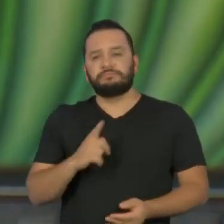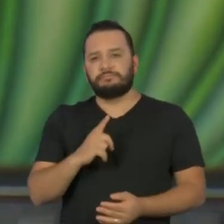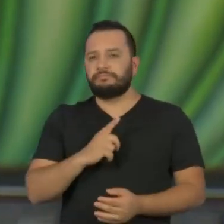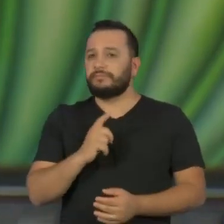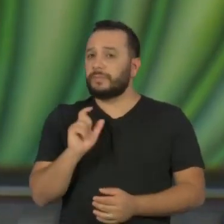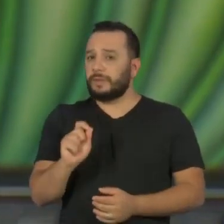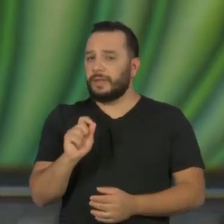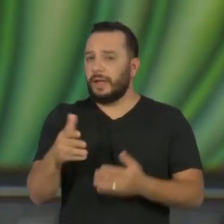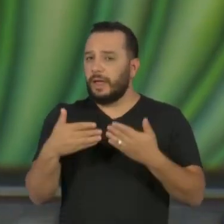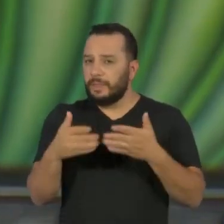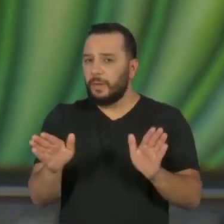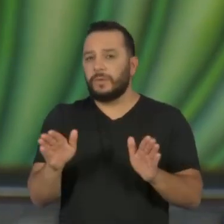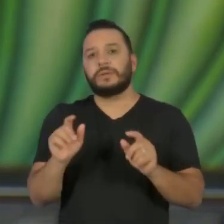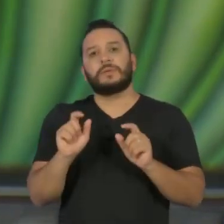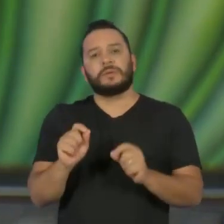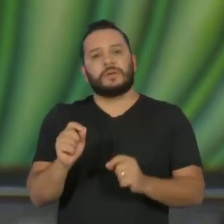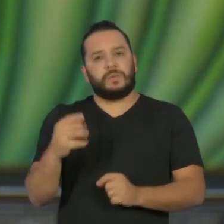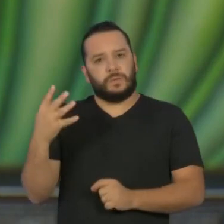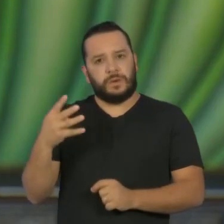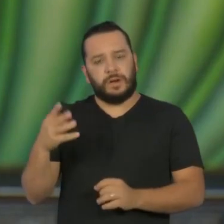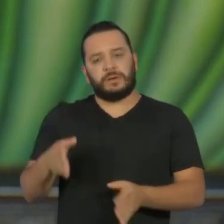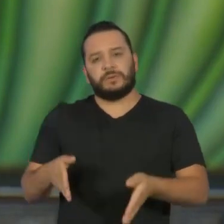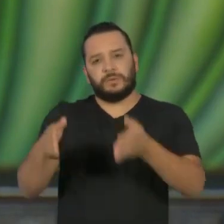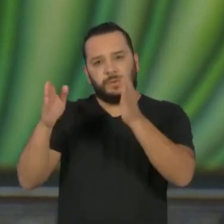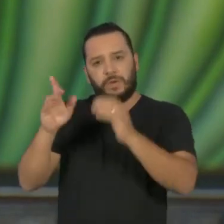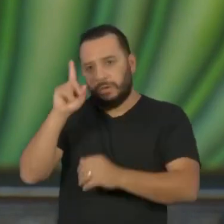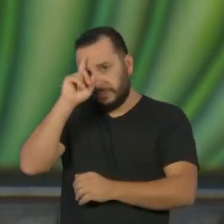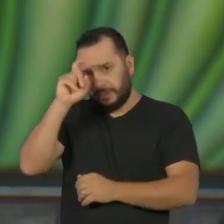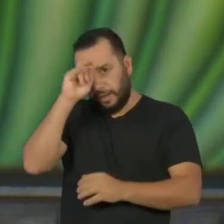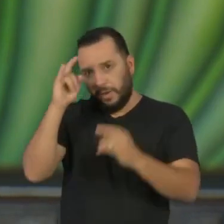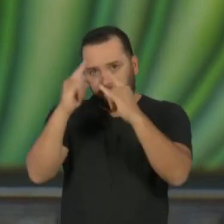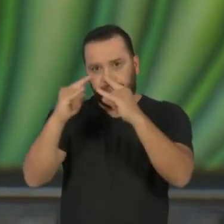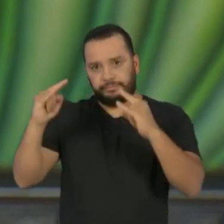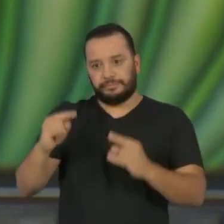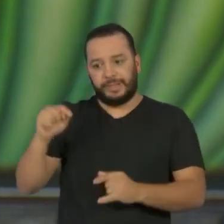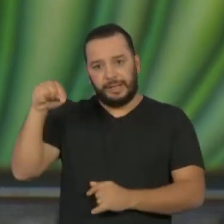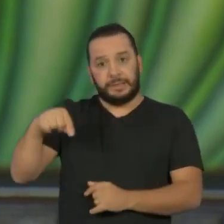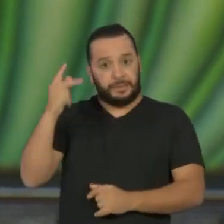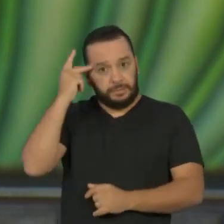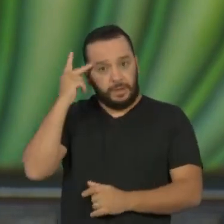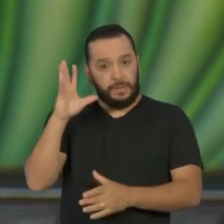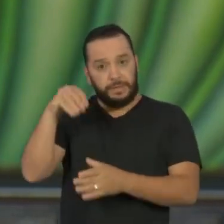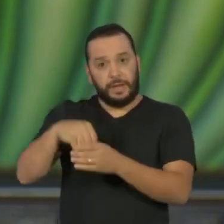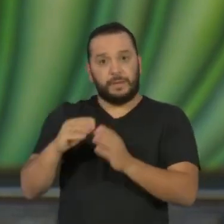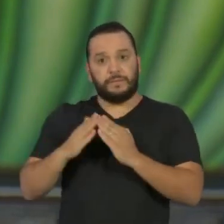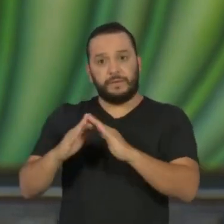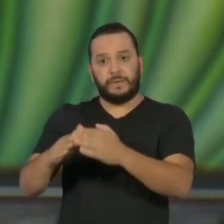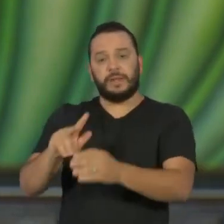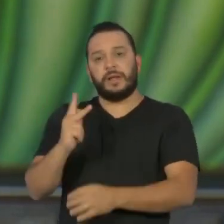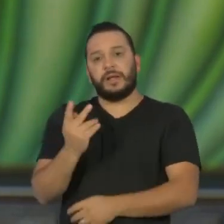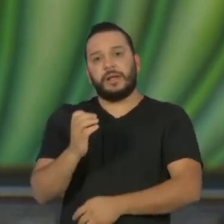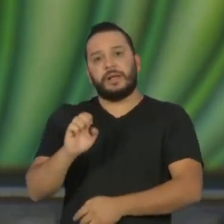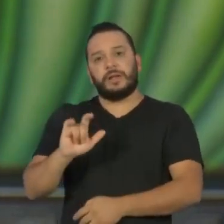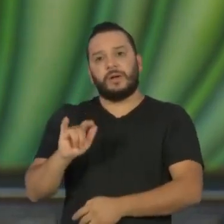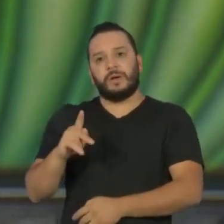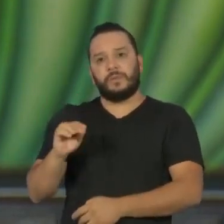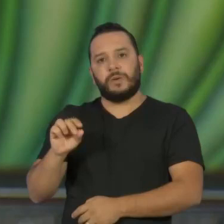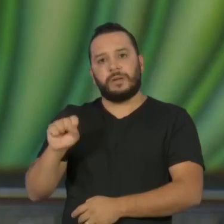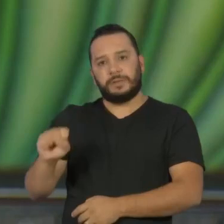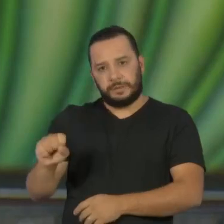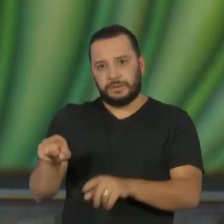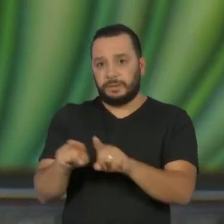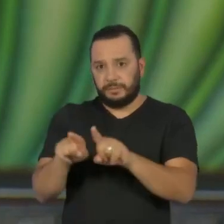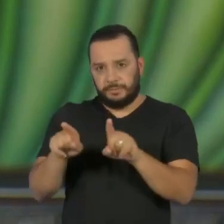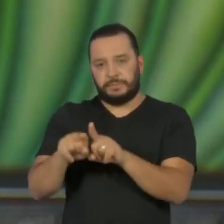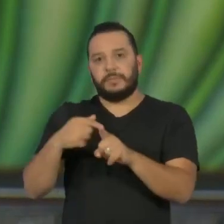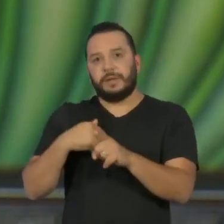elas, a inauguração do quarto hospital de campanha aqui em São Paulo, dentro de Heliópolis, a maior favela de São Paulo, a ampliação